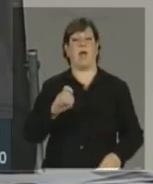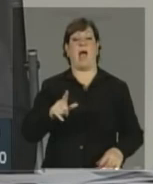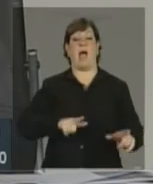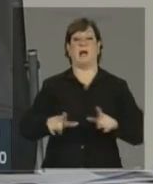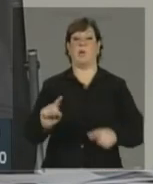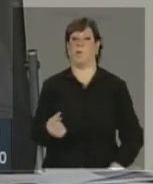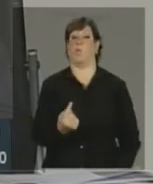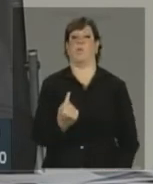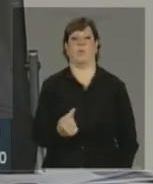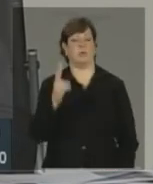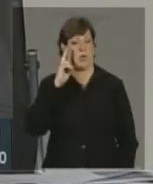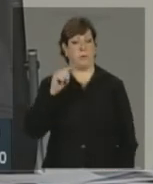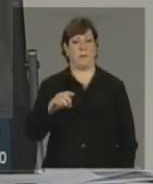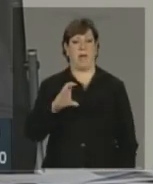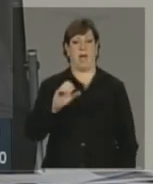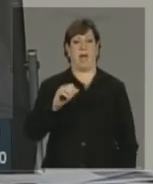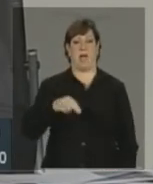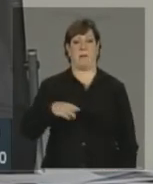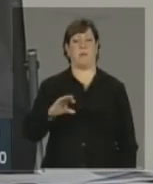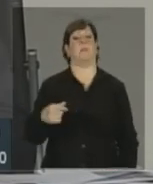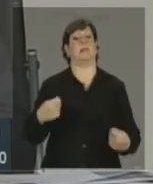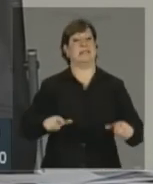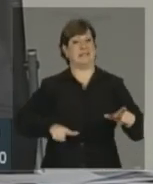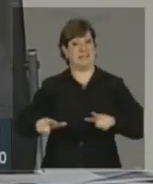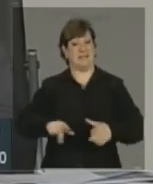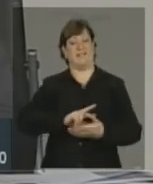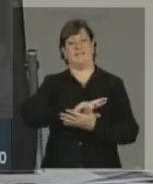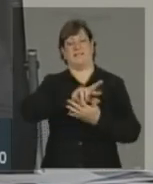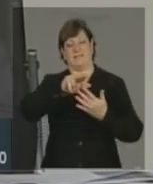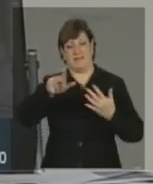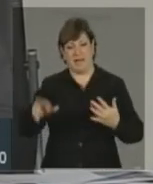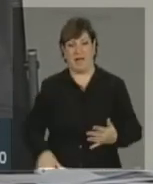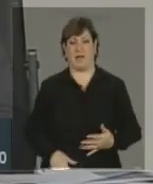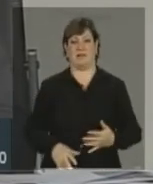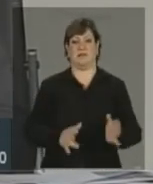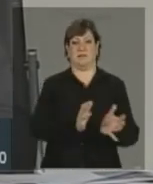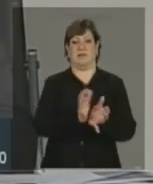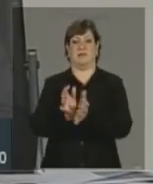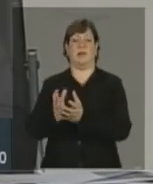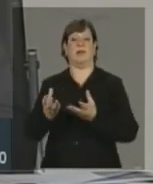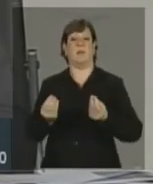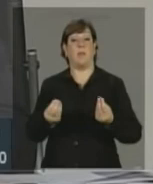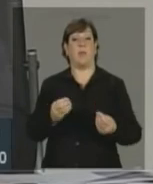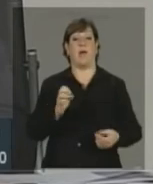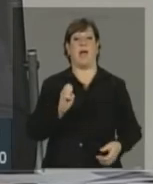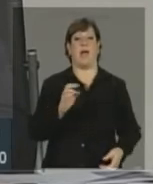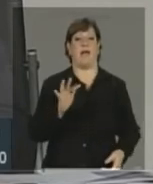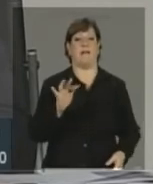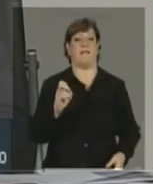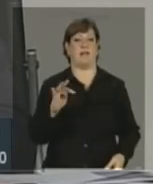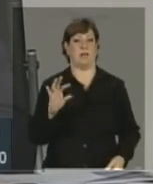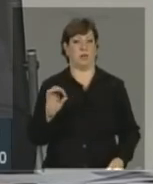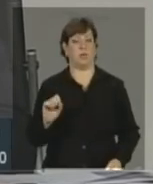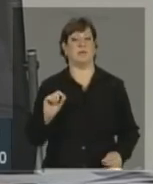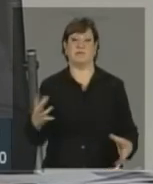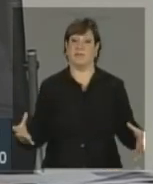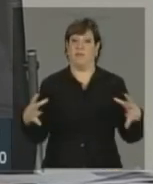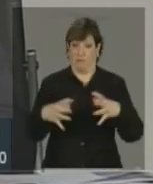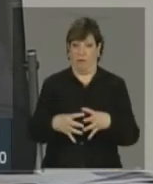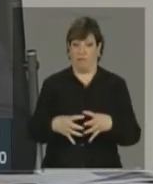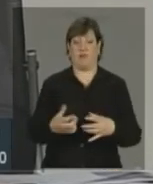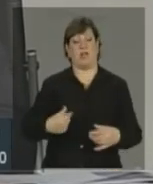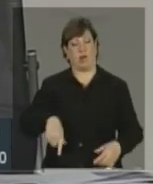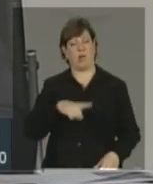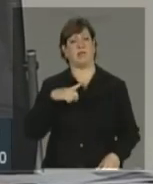no caso do câmbio. Temos que trabalhar em várias frentes, porque há muitos efeitos que influenciam e a gente vem